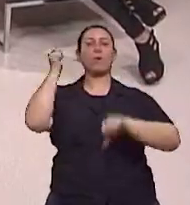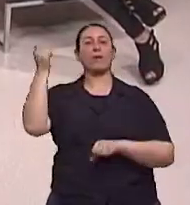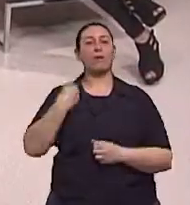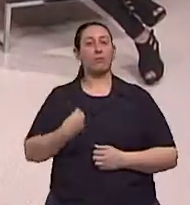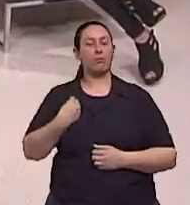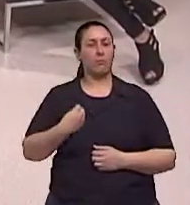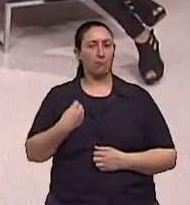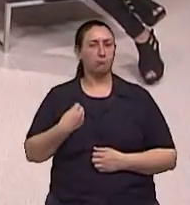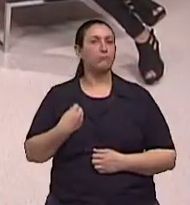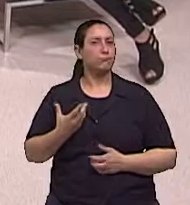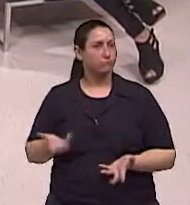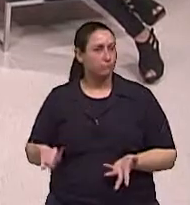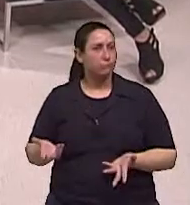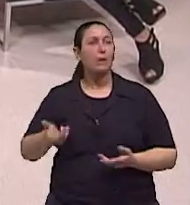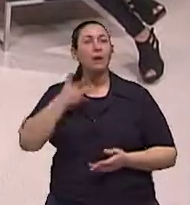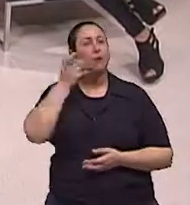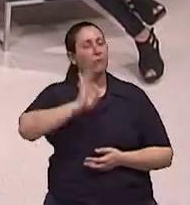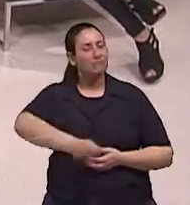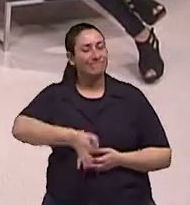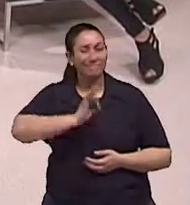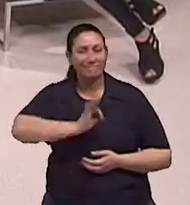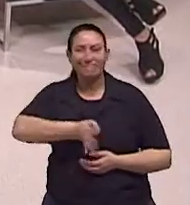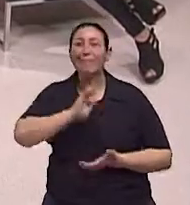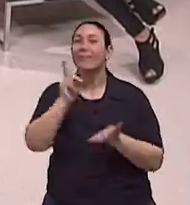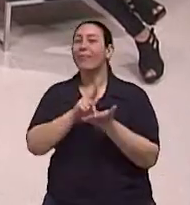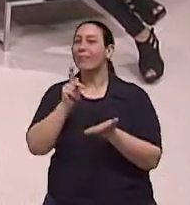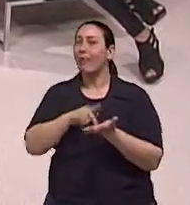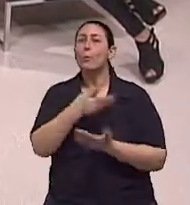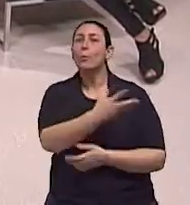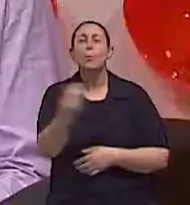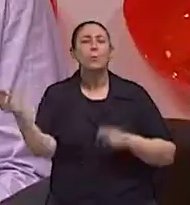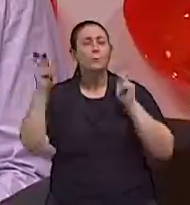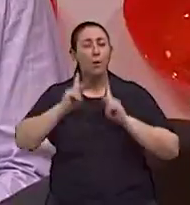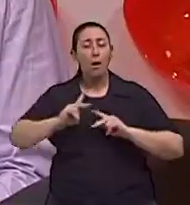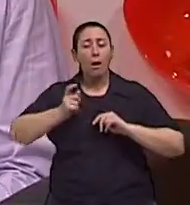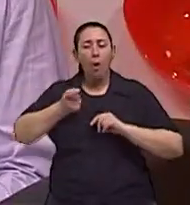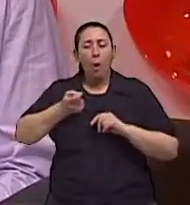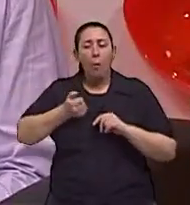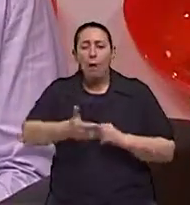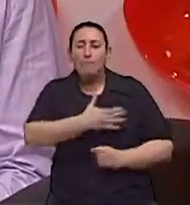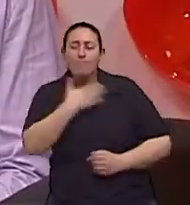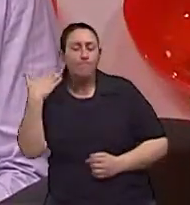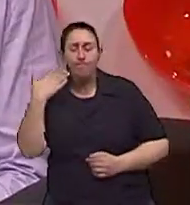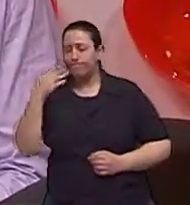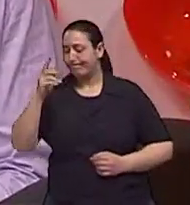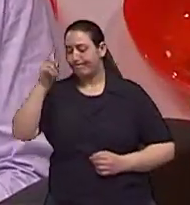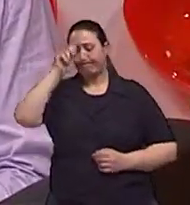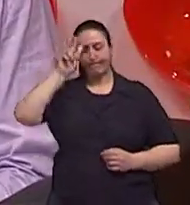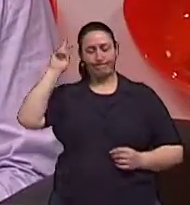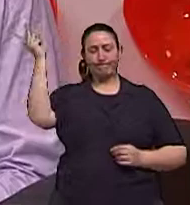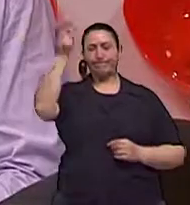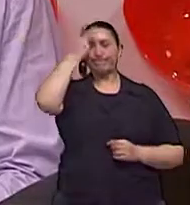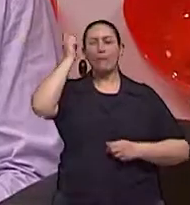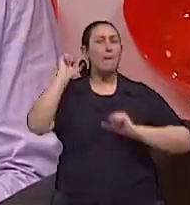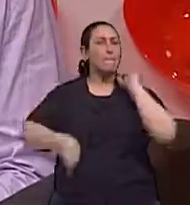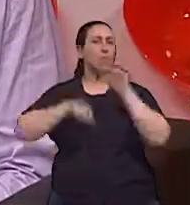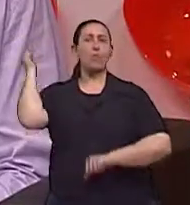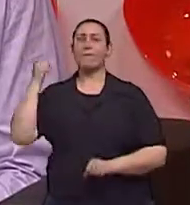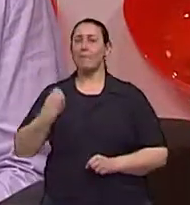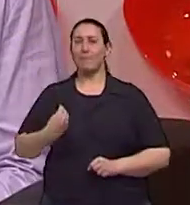deste um exemplo muito visível da mudança total Exato Então essa mudança, esse entendimento do